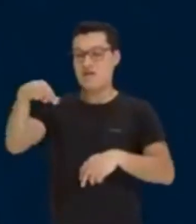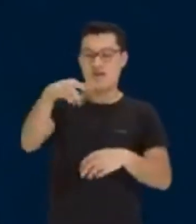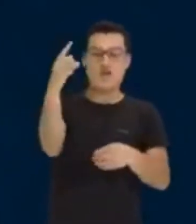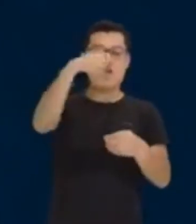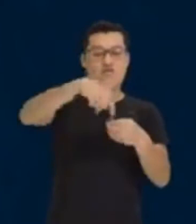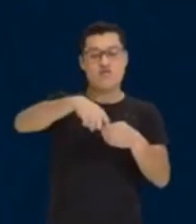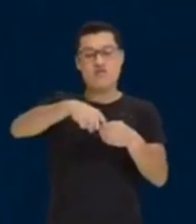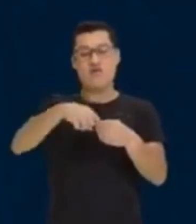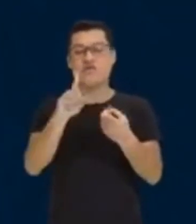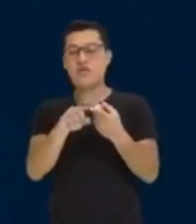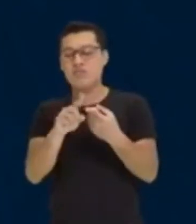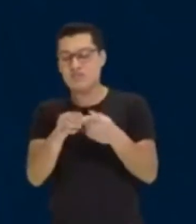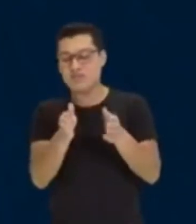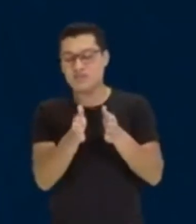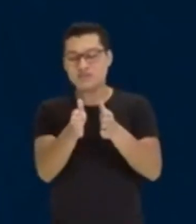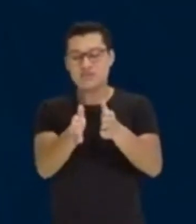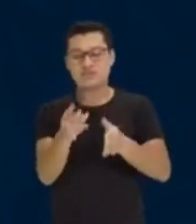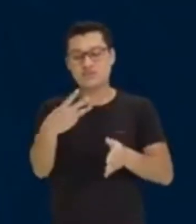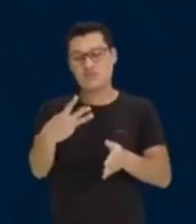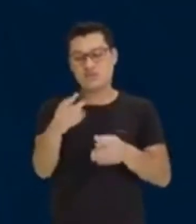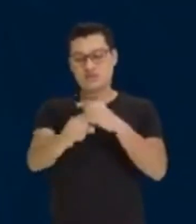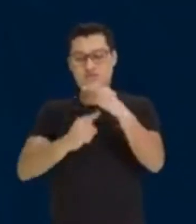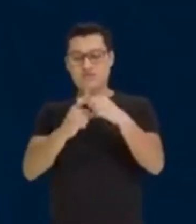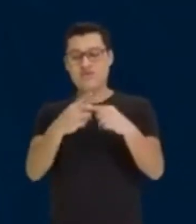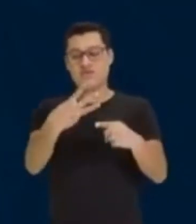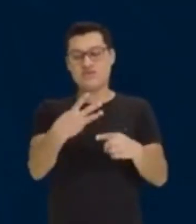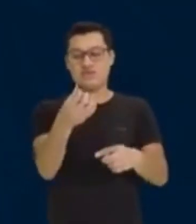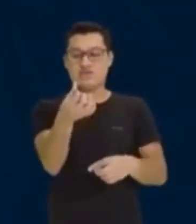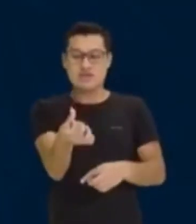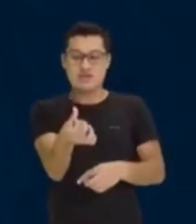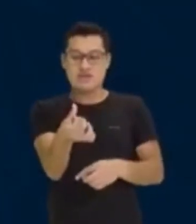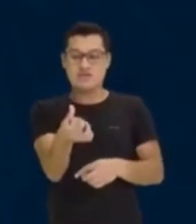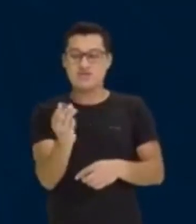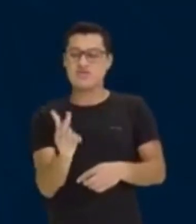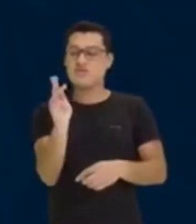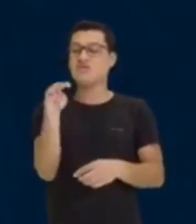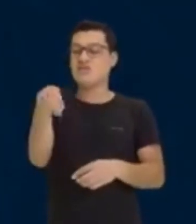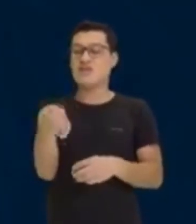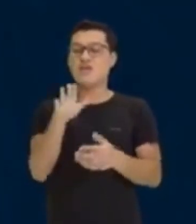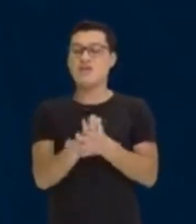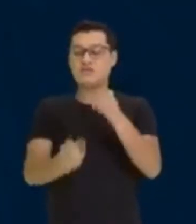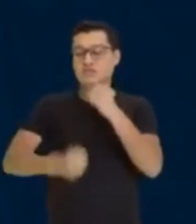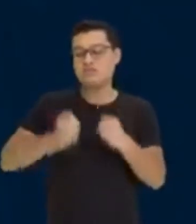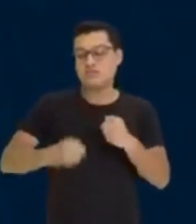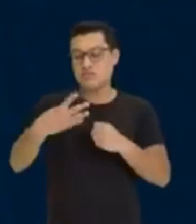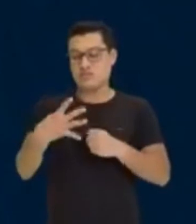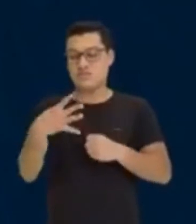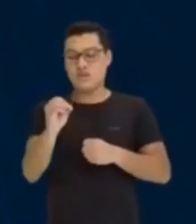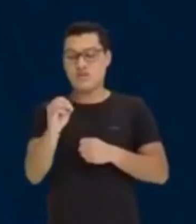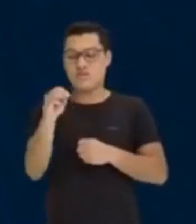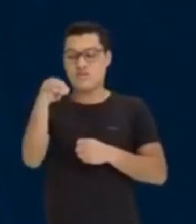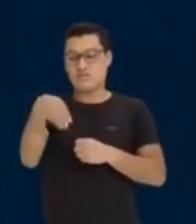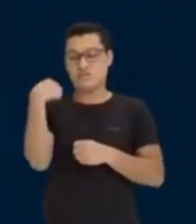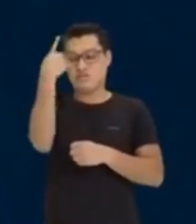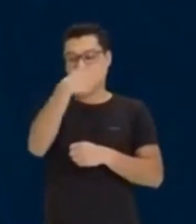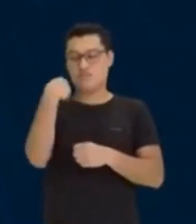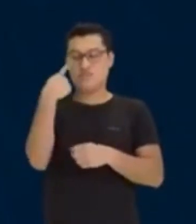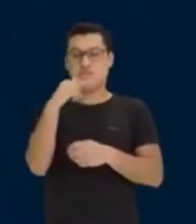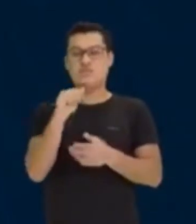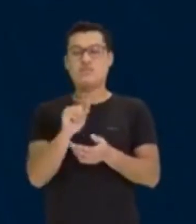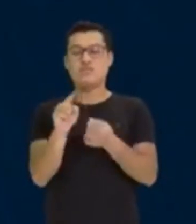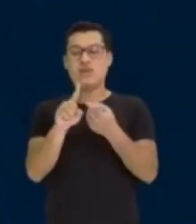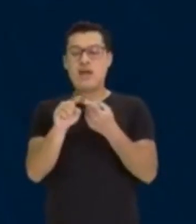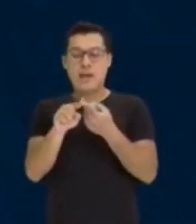pelo mesmo caminho, 3 mais 3, 6. Se ele faz a ida em 40 minutos, e se ele leva o mesmo